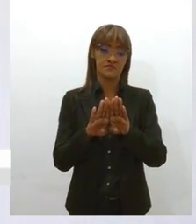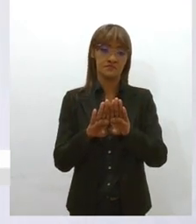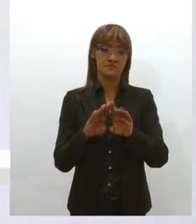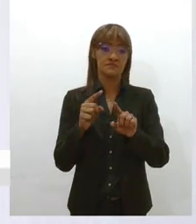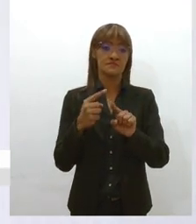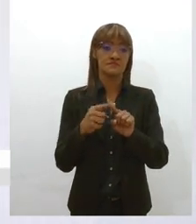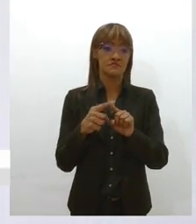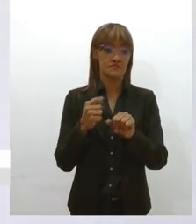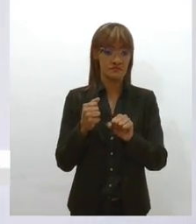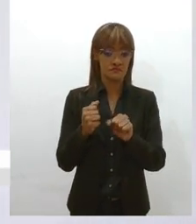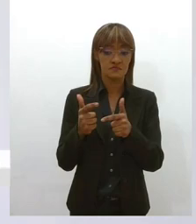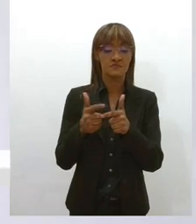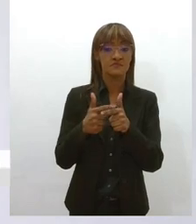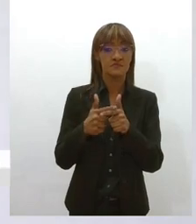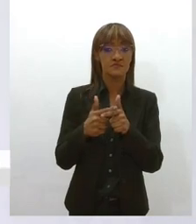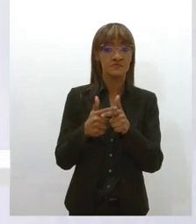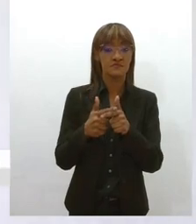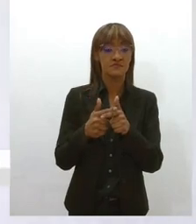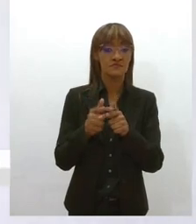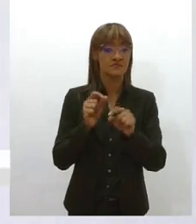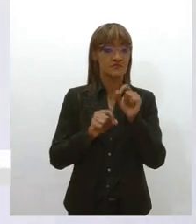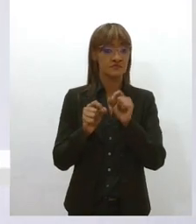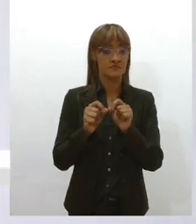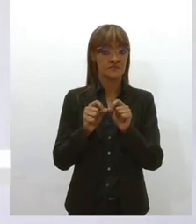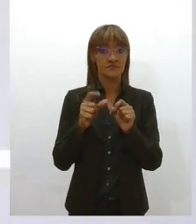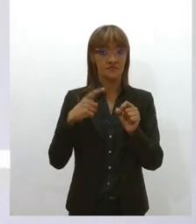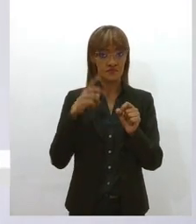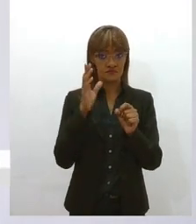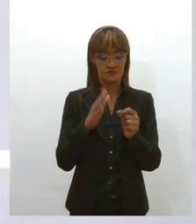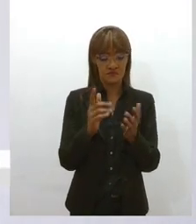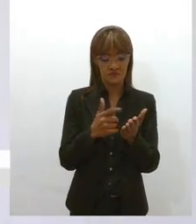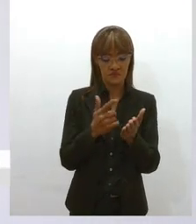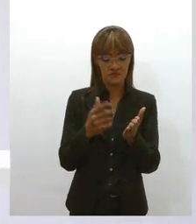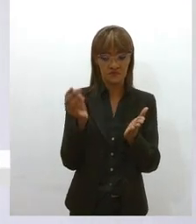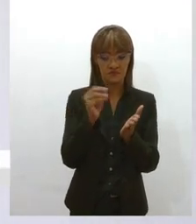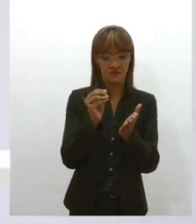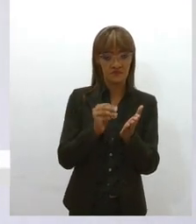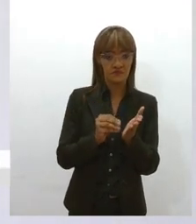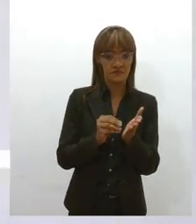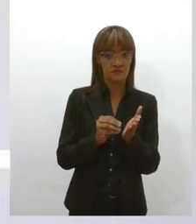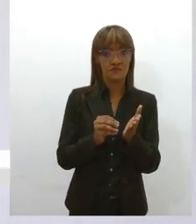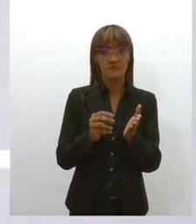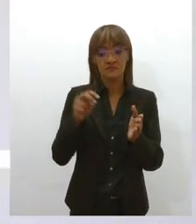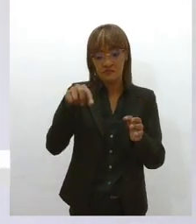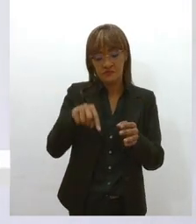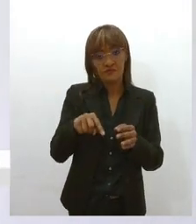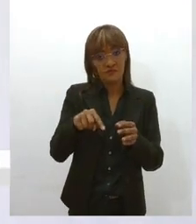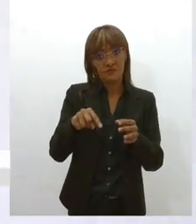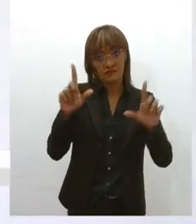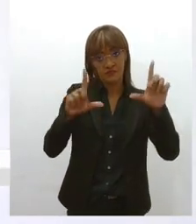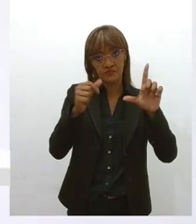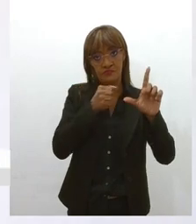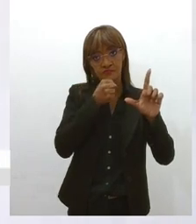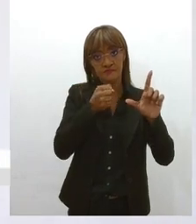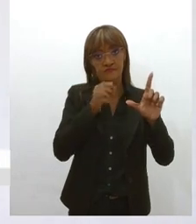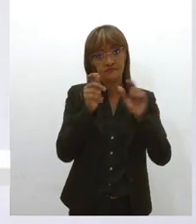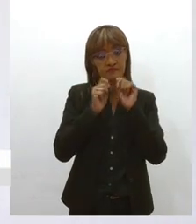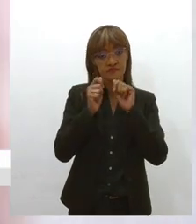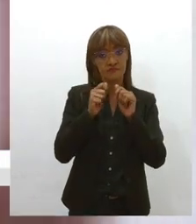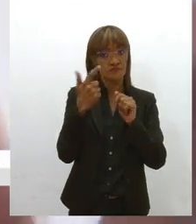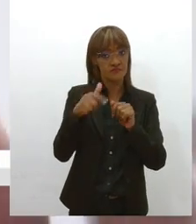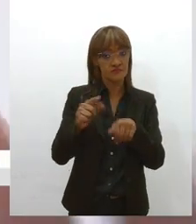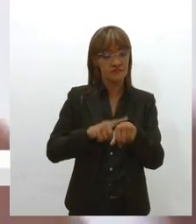problematizo no livro, e que não teríamos tempo para dissecar aqui, e aí criou-se um sentimento de